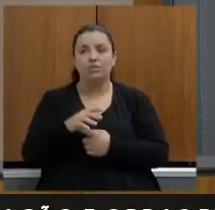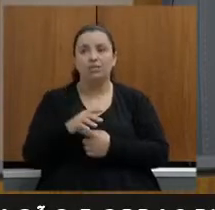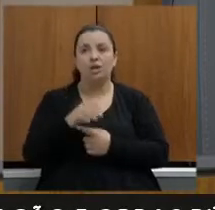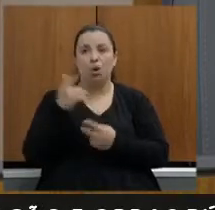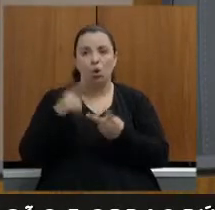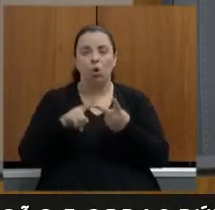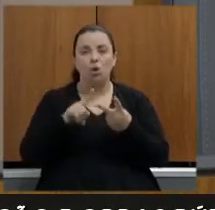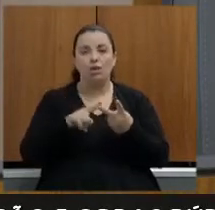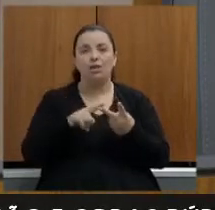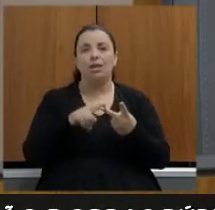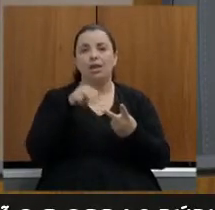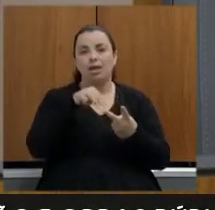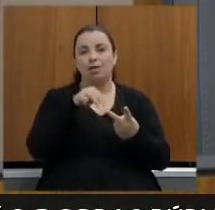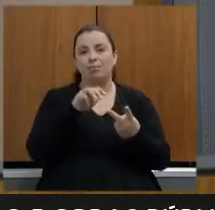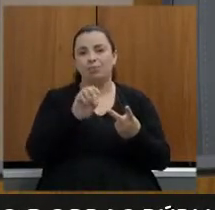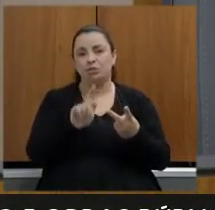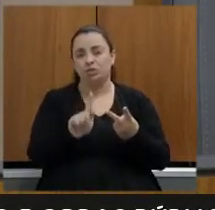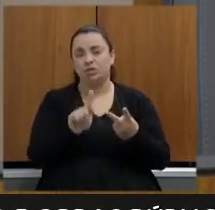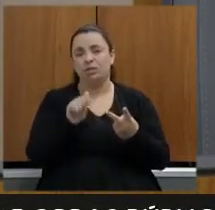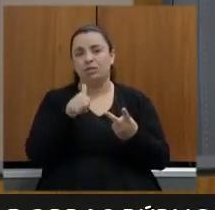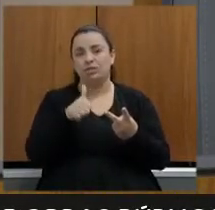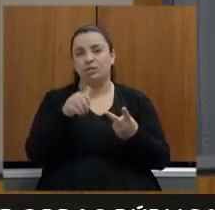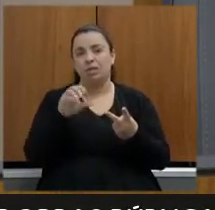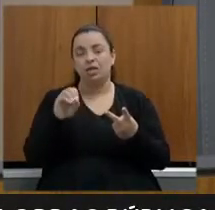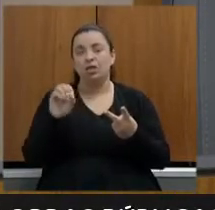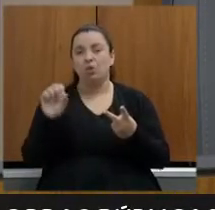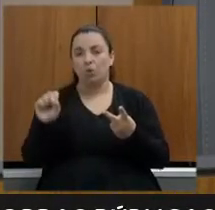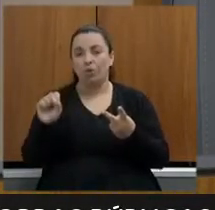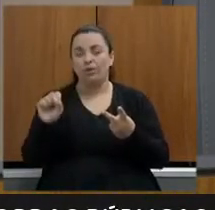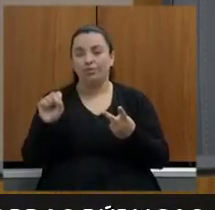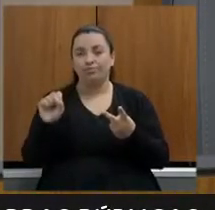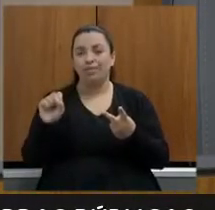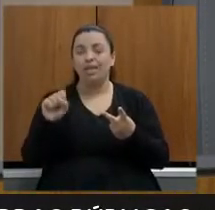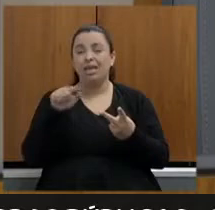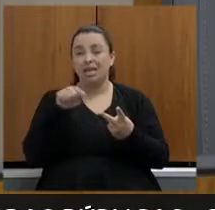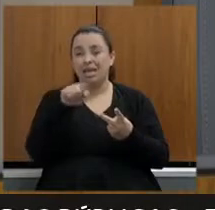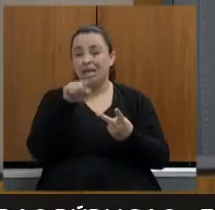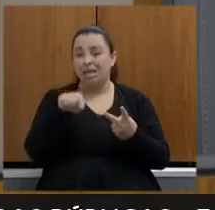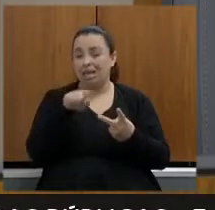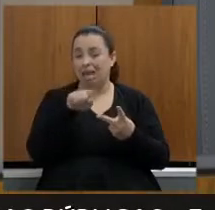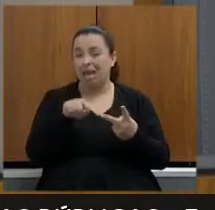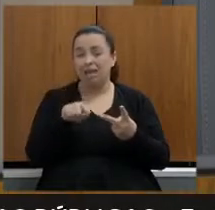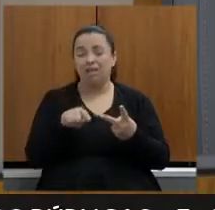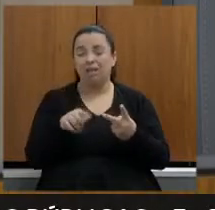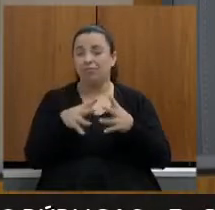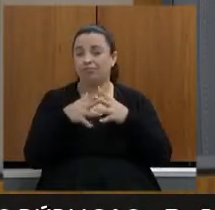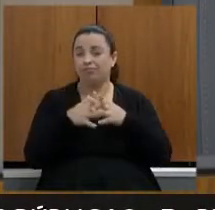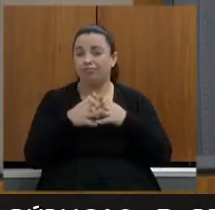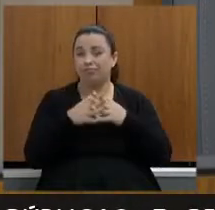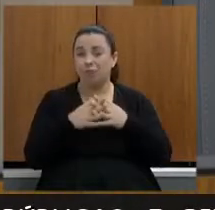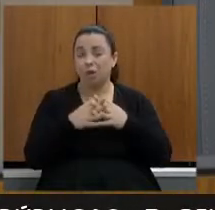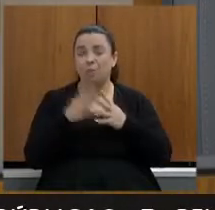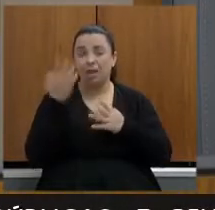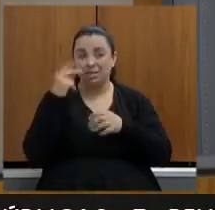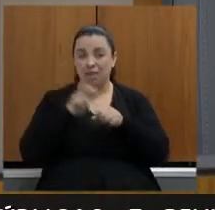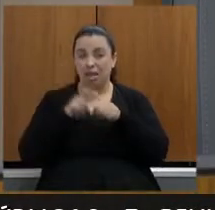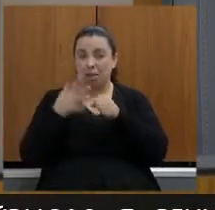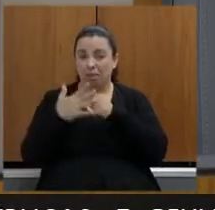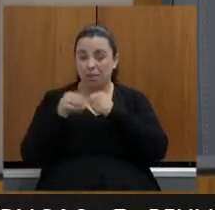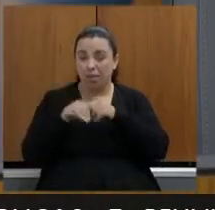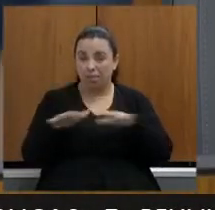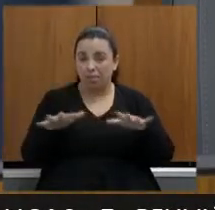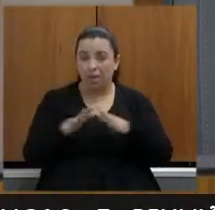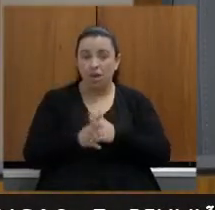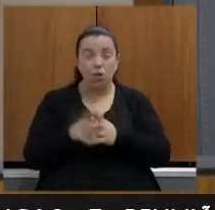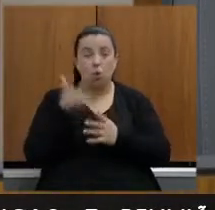estavam assim durante a pandemia presidente nós não conseguíamos levar nossos doentes de vidro tão caótico que estava a situação